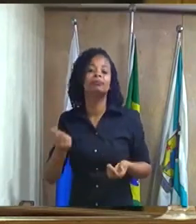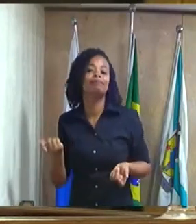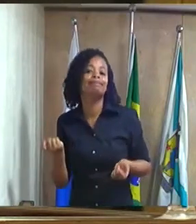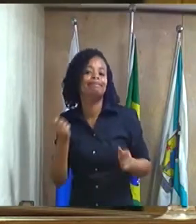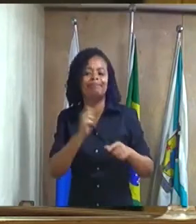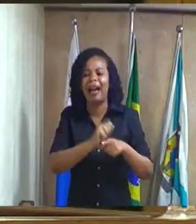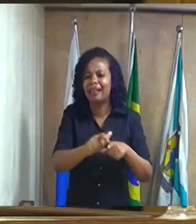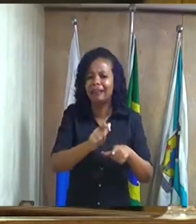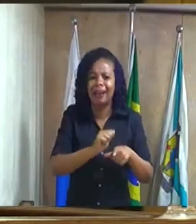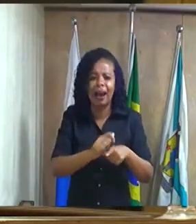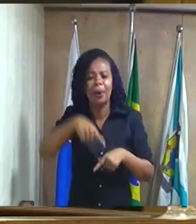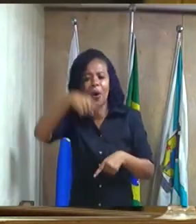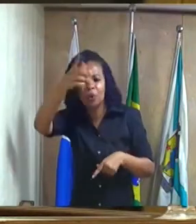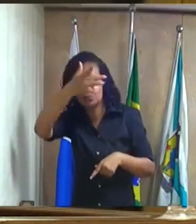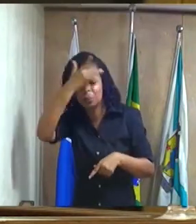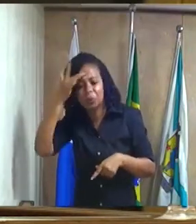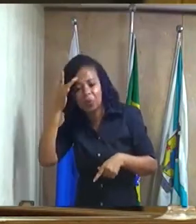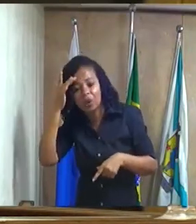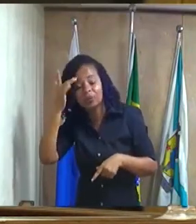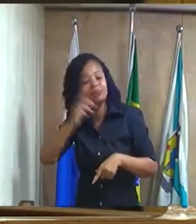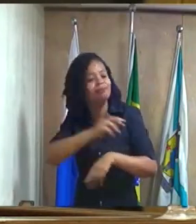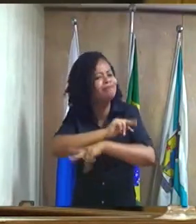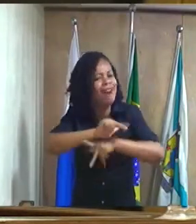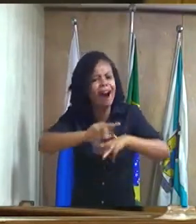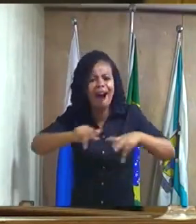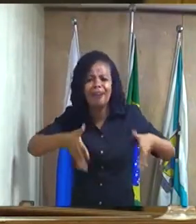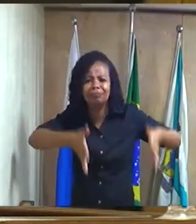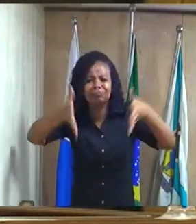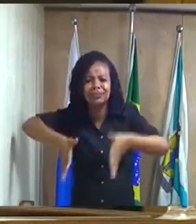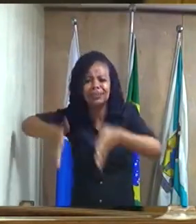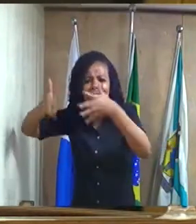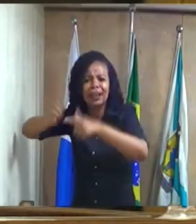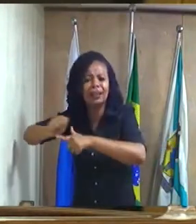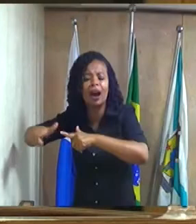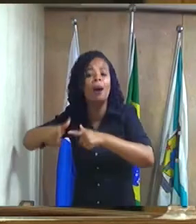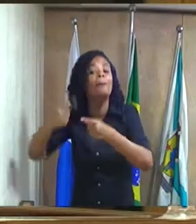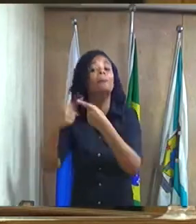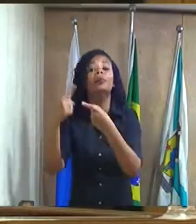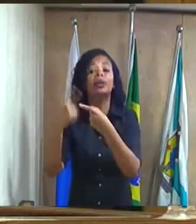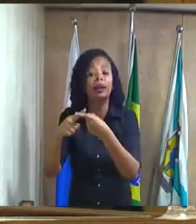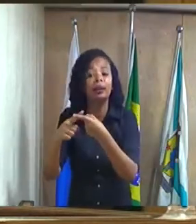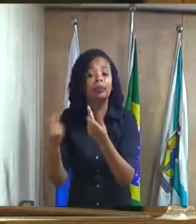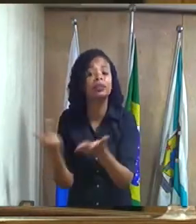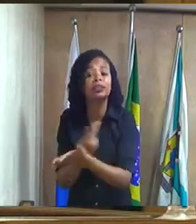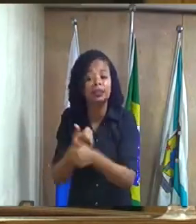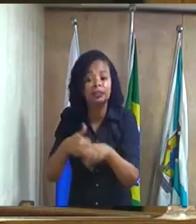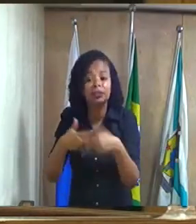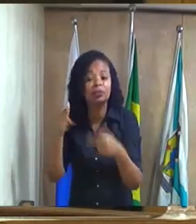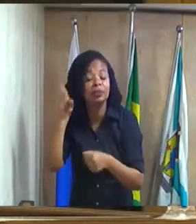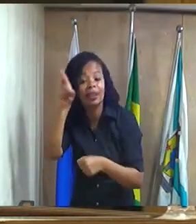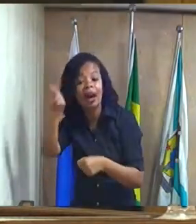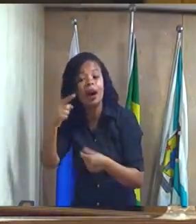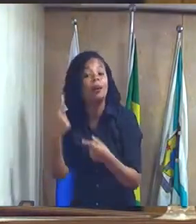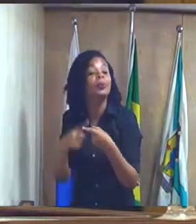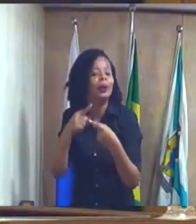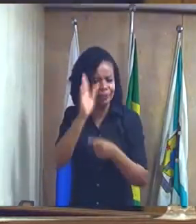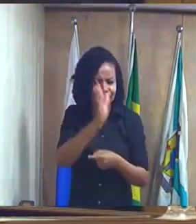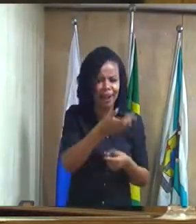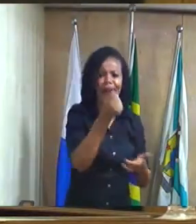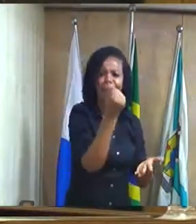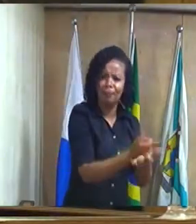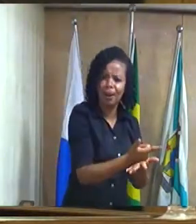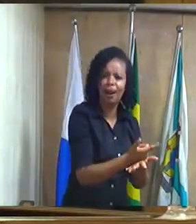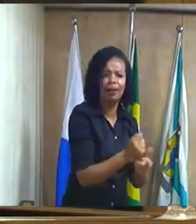pessoas vocês vão lá hoje tem vários apartamentos alugados lá por que que está alugando apartamento lá? porque algumas pessoas compraram apartamento e estão